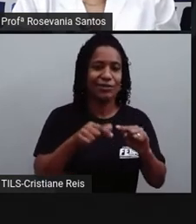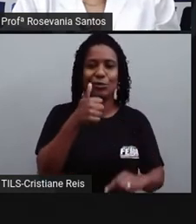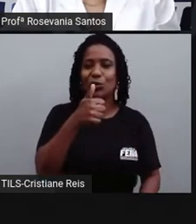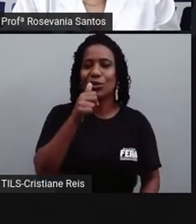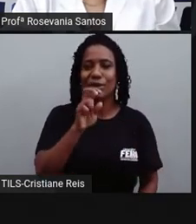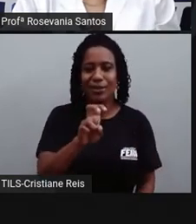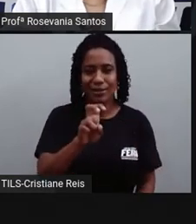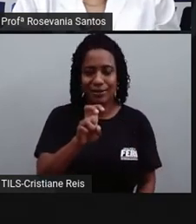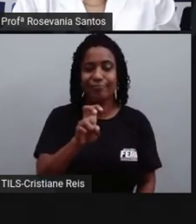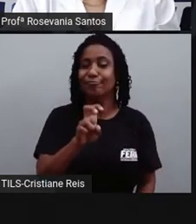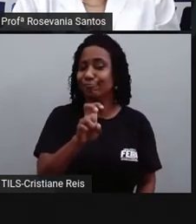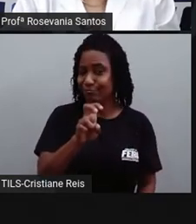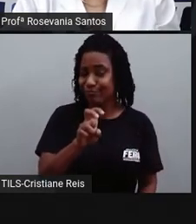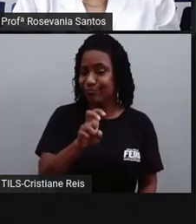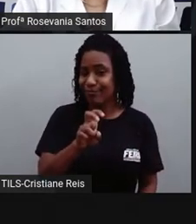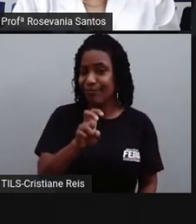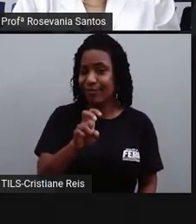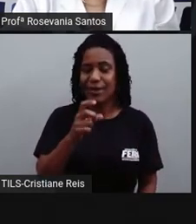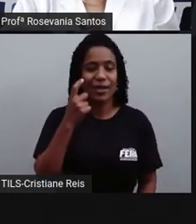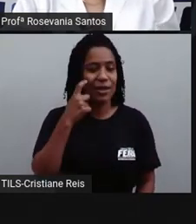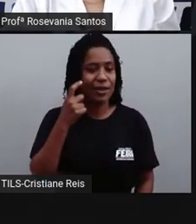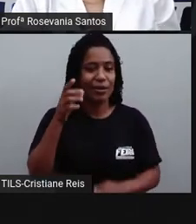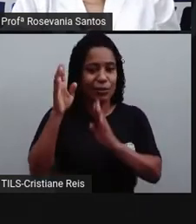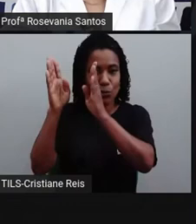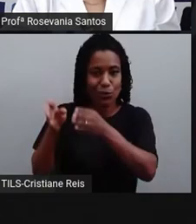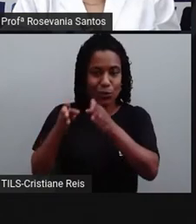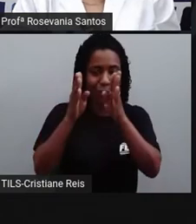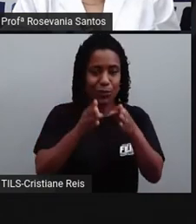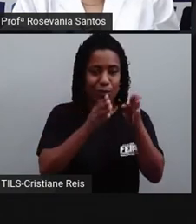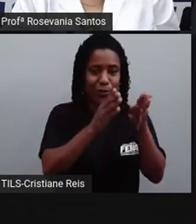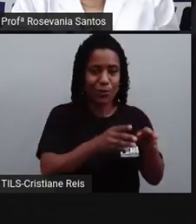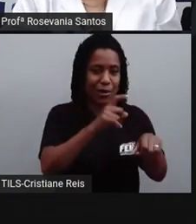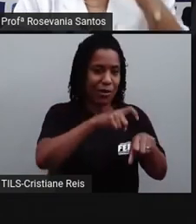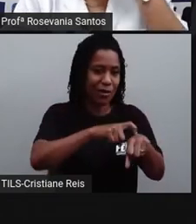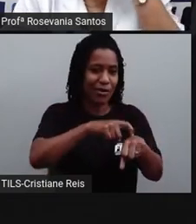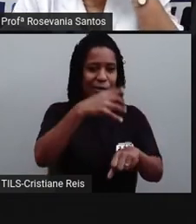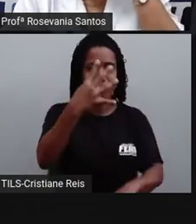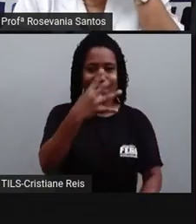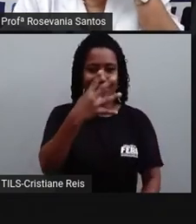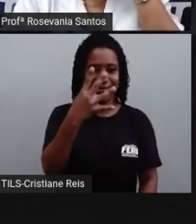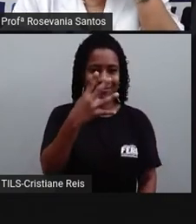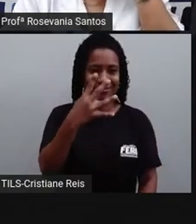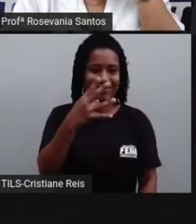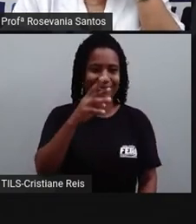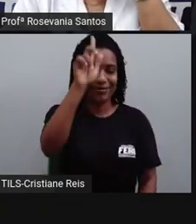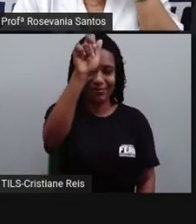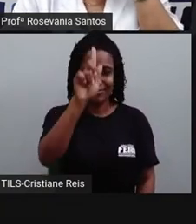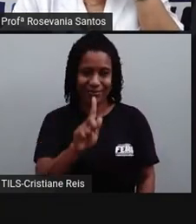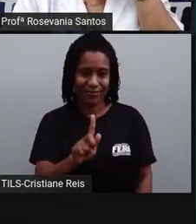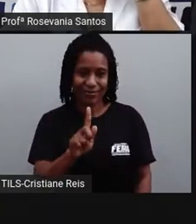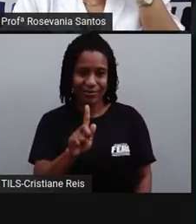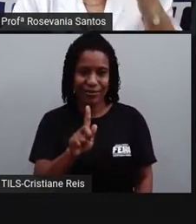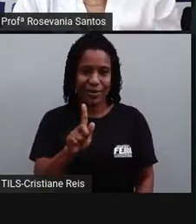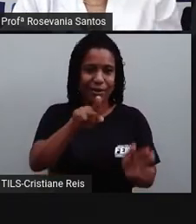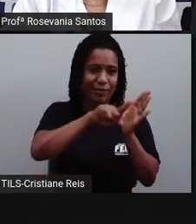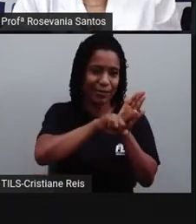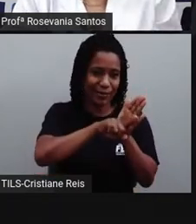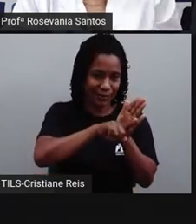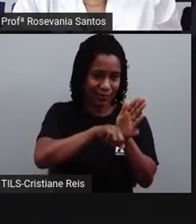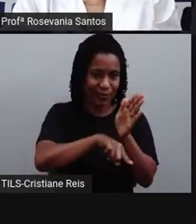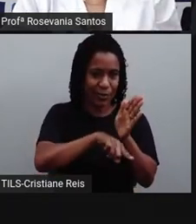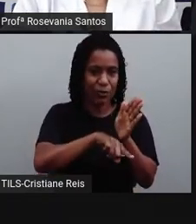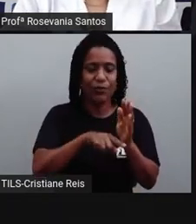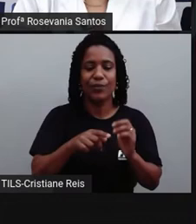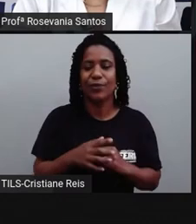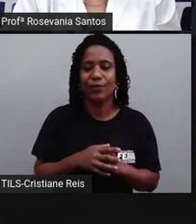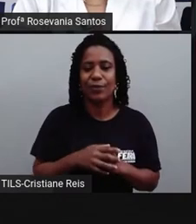eu tenho aqui 4. Então, eu tenho 4 fusos de diferença com relação à Greenwich. Aqui, se eu perguntar as